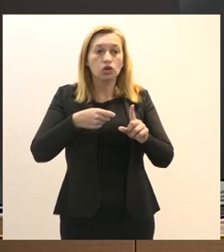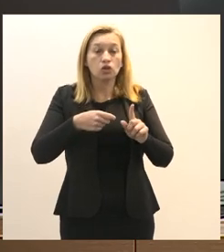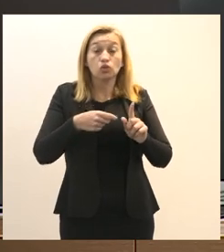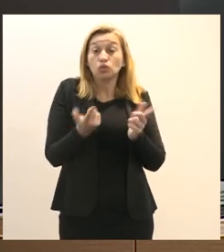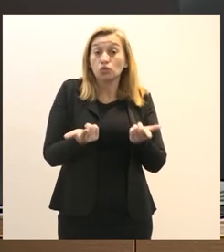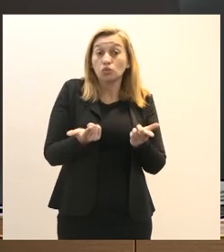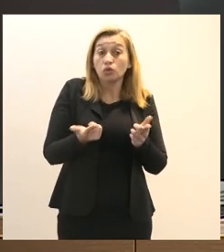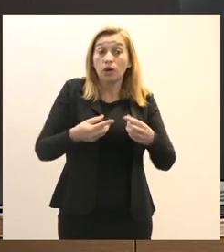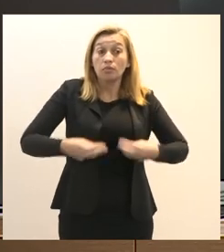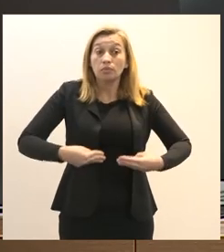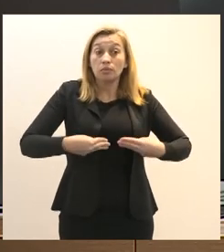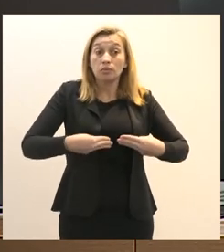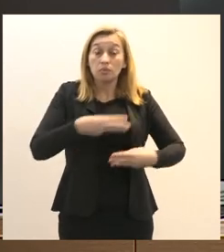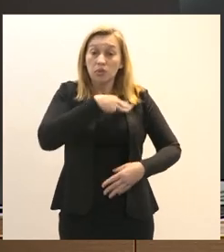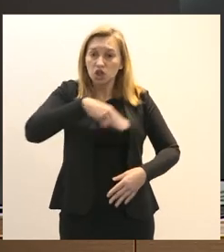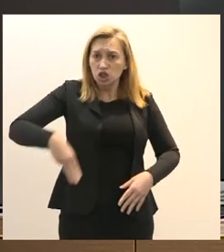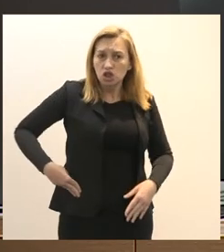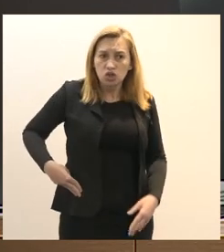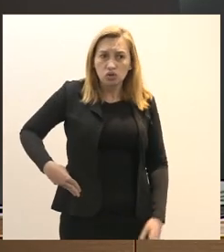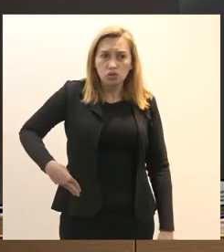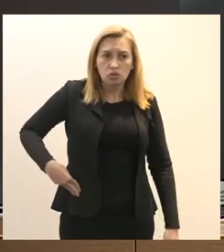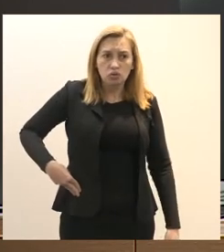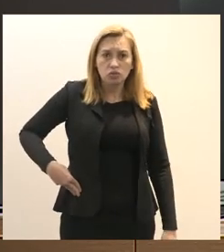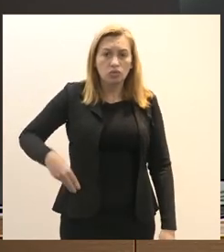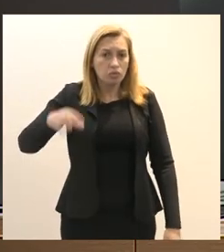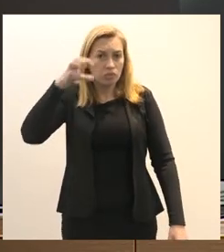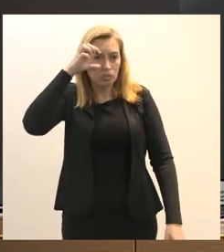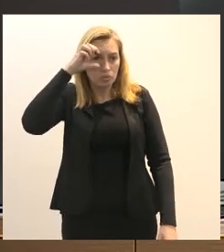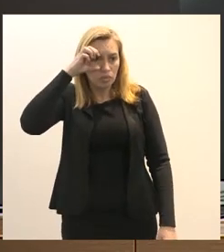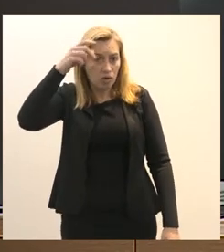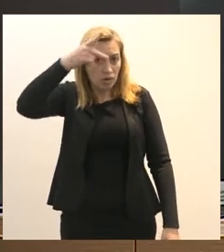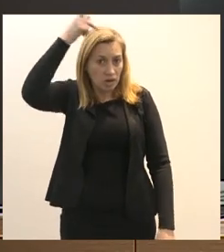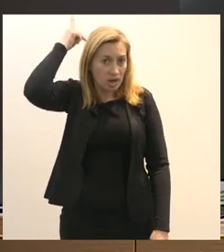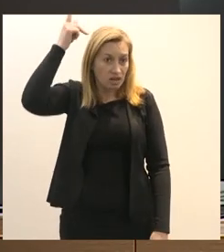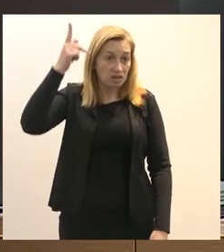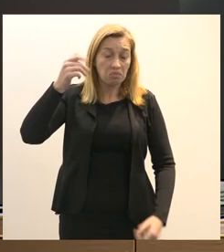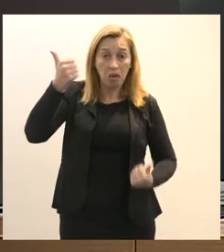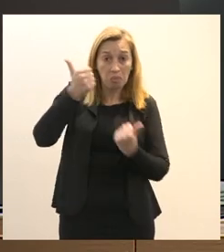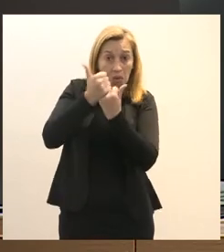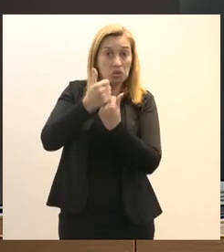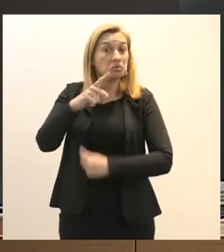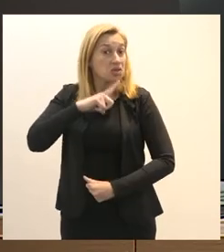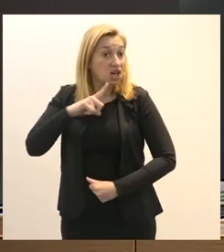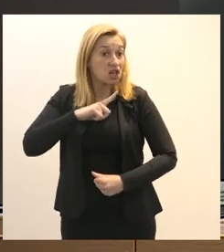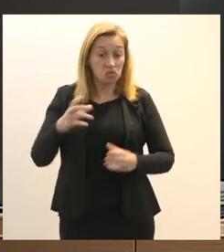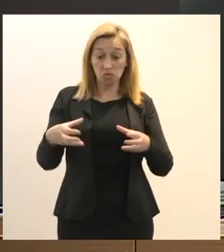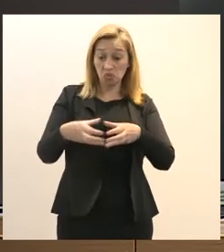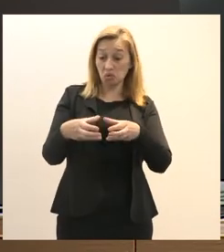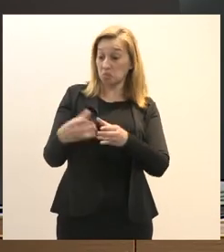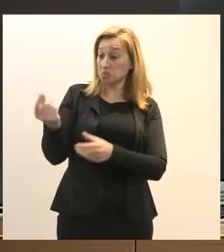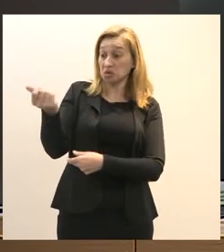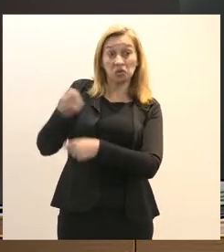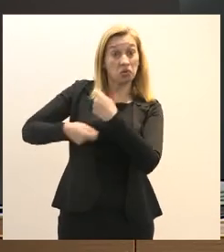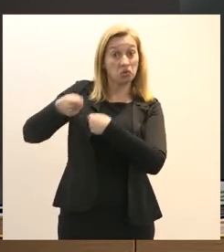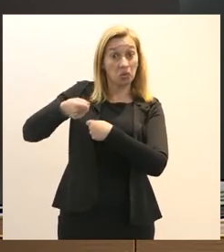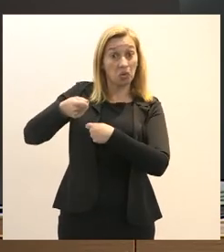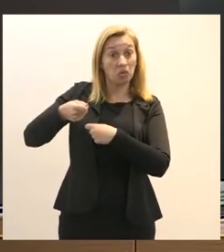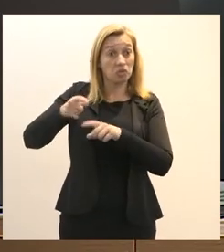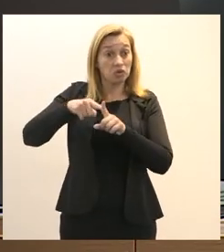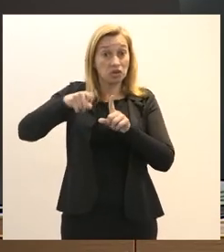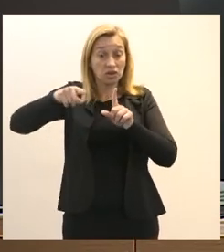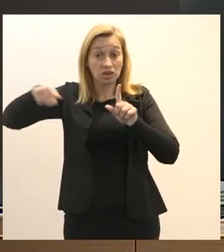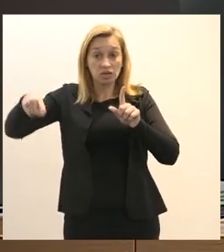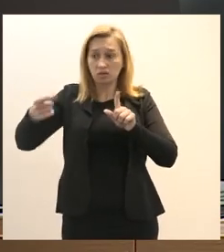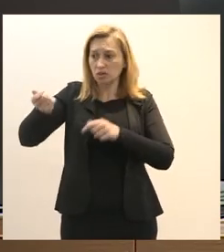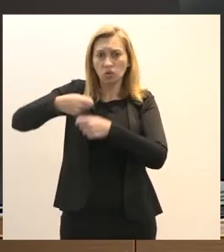ele tem apoio dos grandes grupos econômicos ele tem apoio da grande